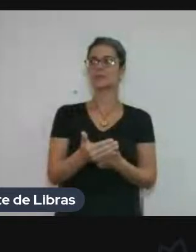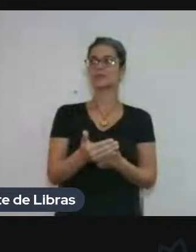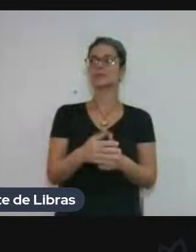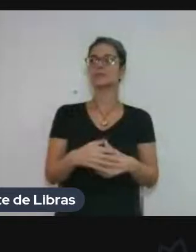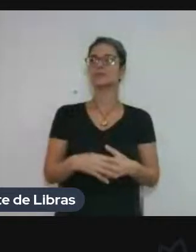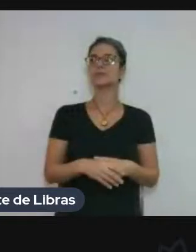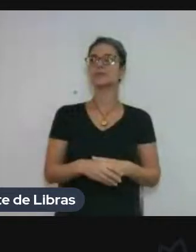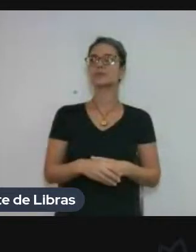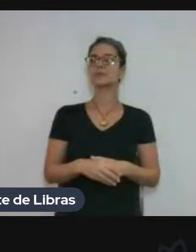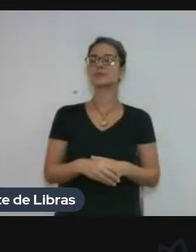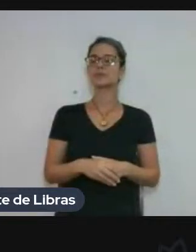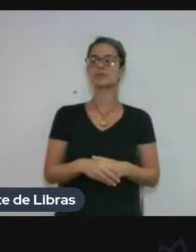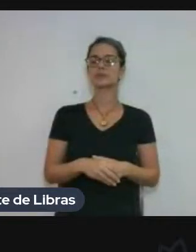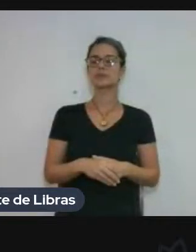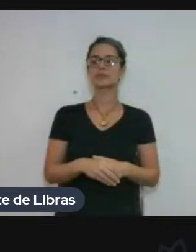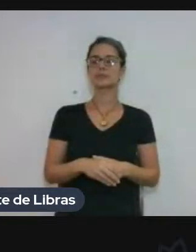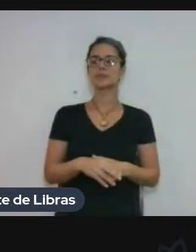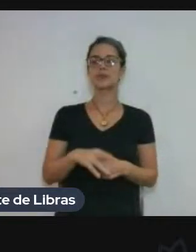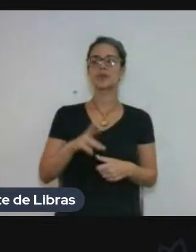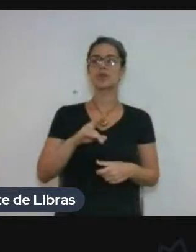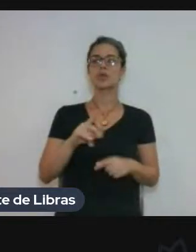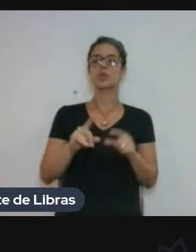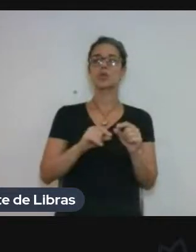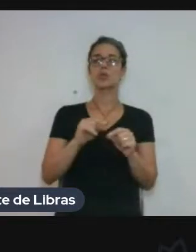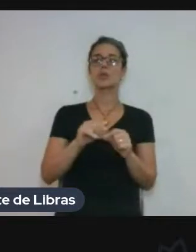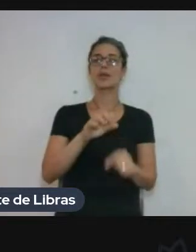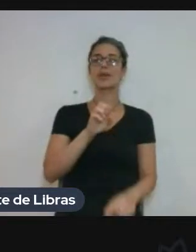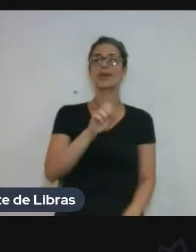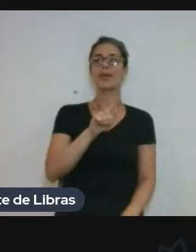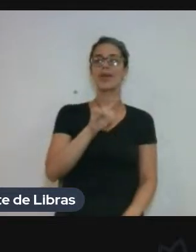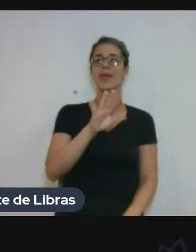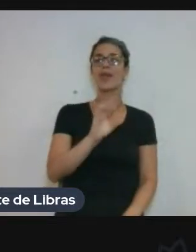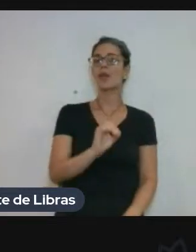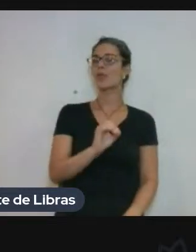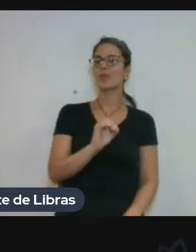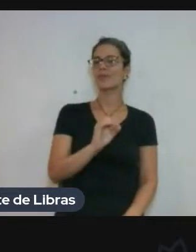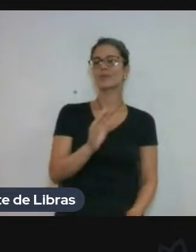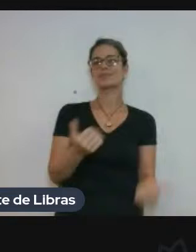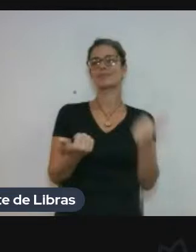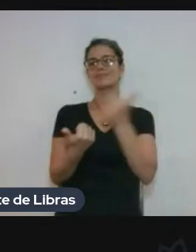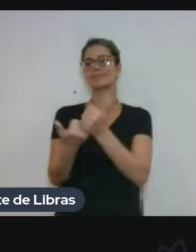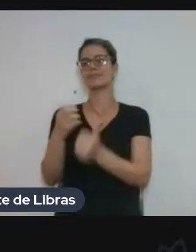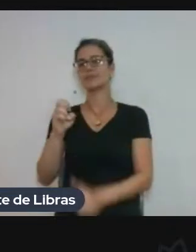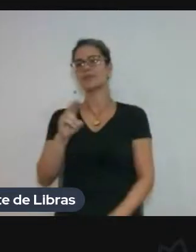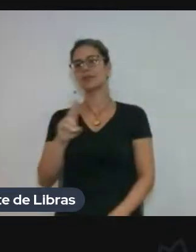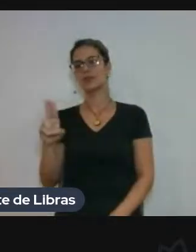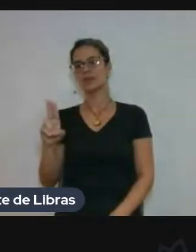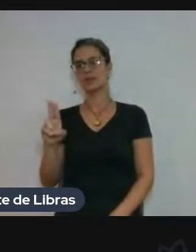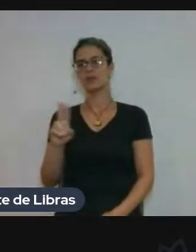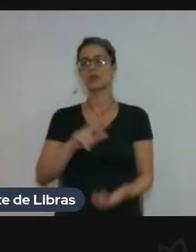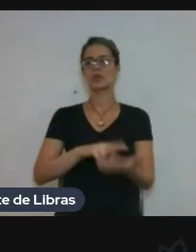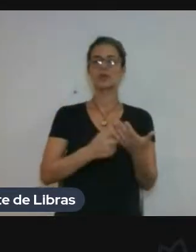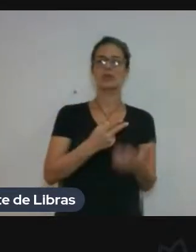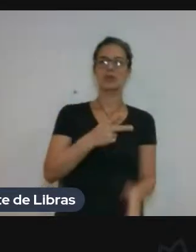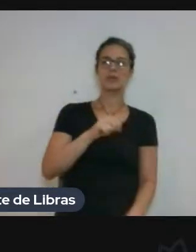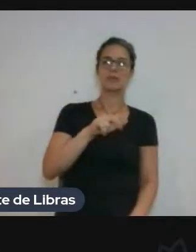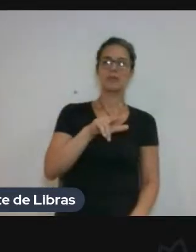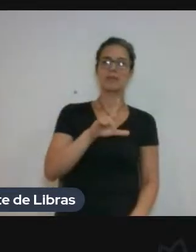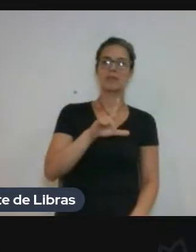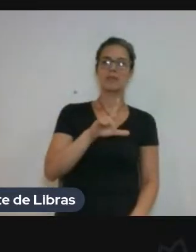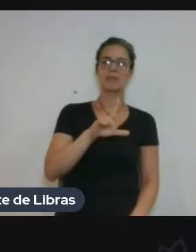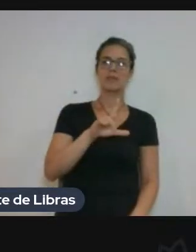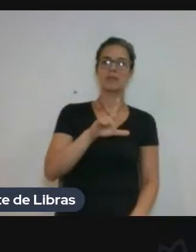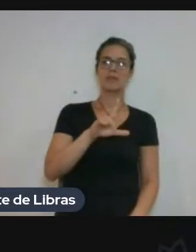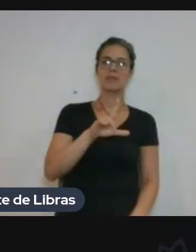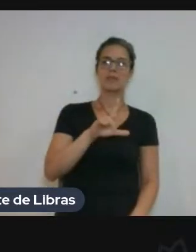Não é mais ego. Aí, por exemplo, o tradutor Paulo César, ele mantém os